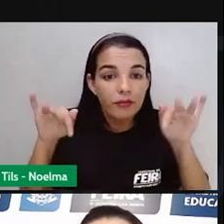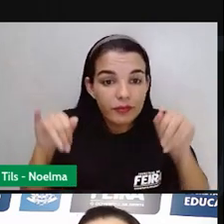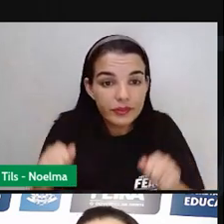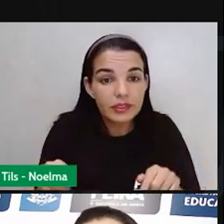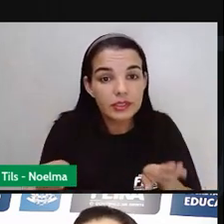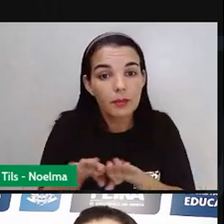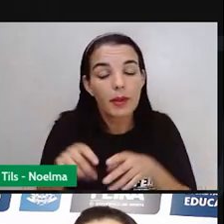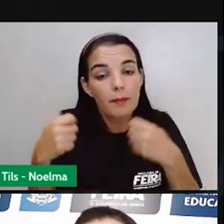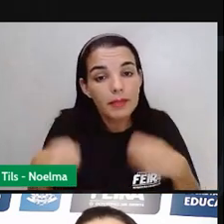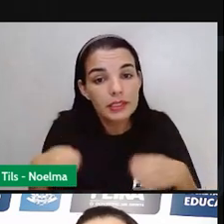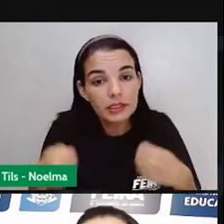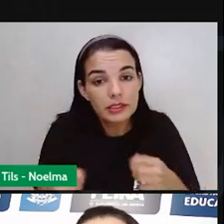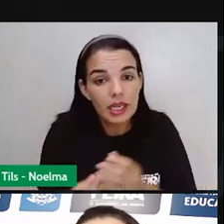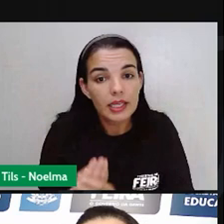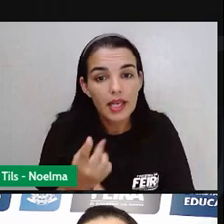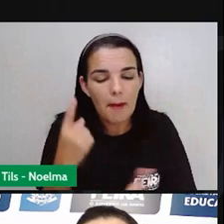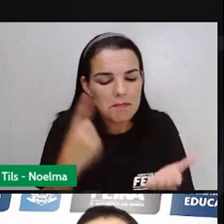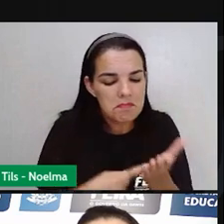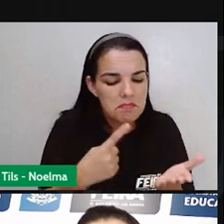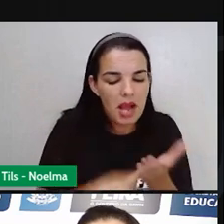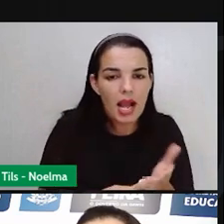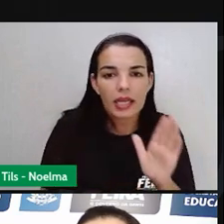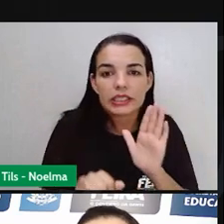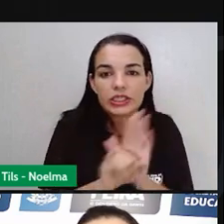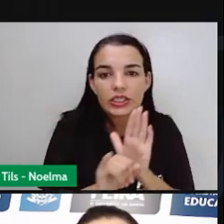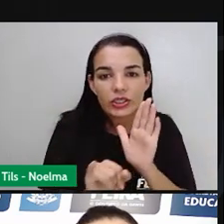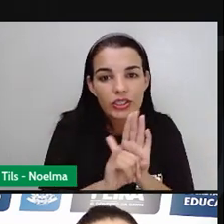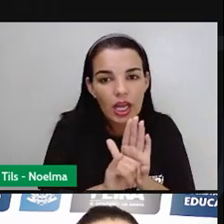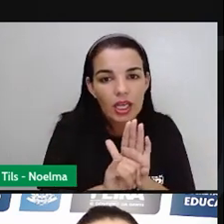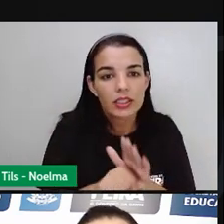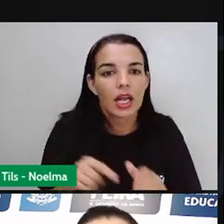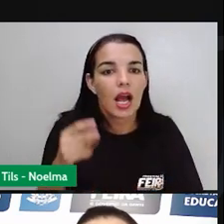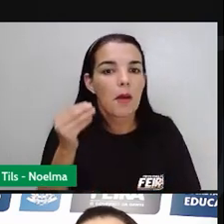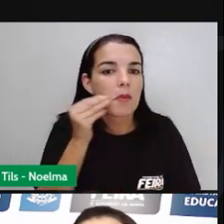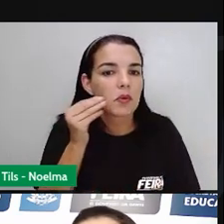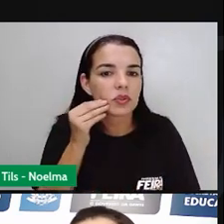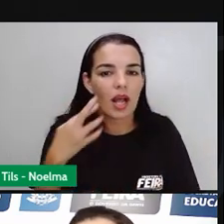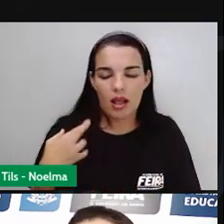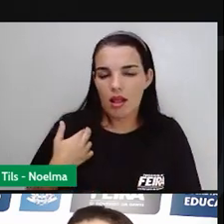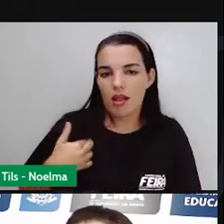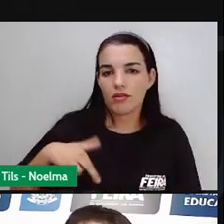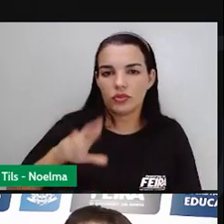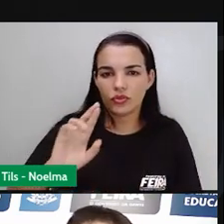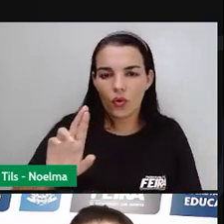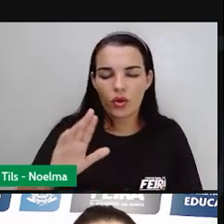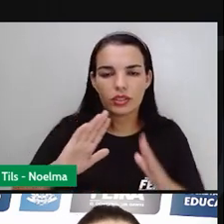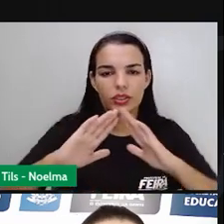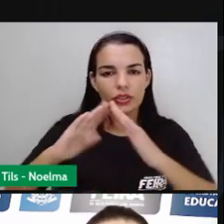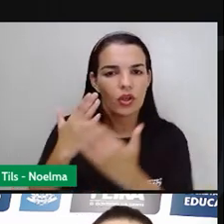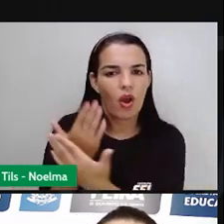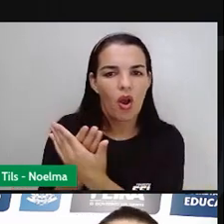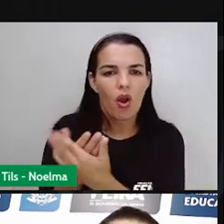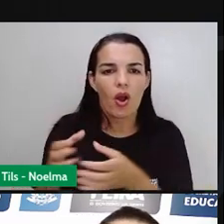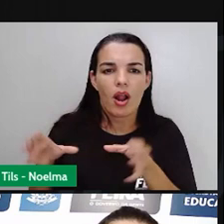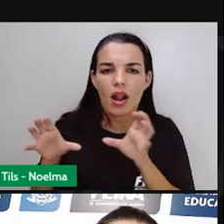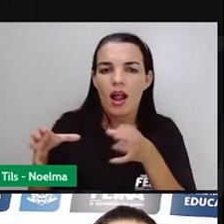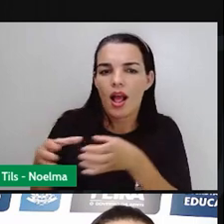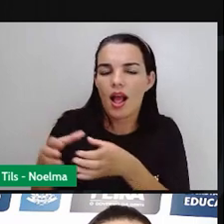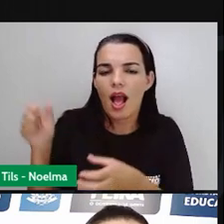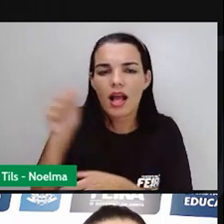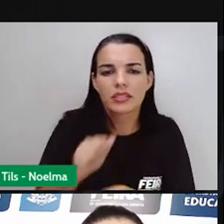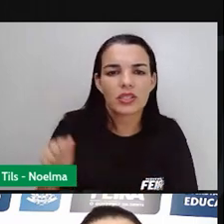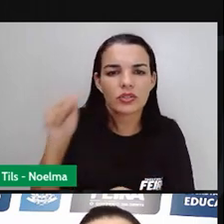marcas de identidade, locais de alimentação, templos religiosos, escolas, associações, referências